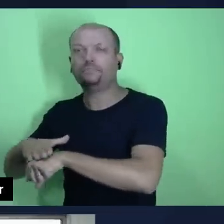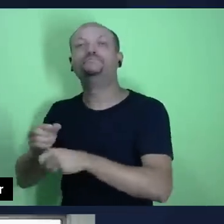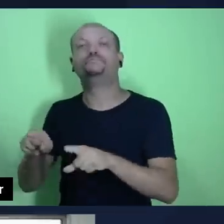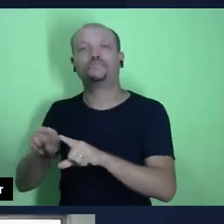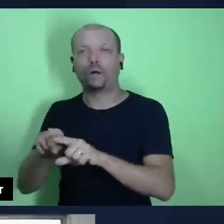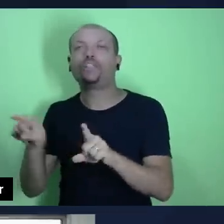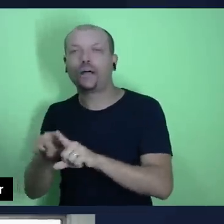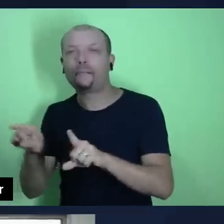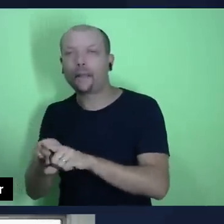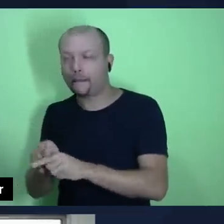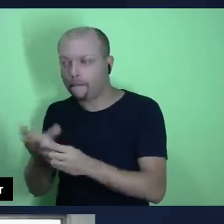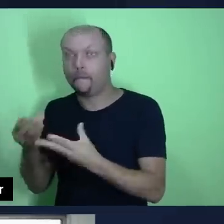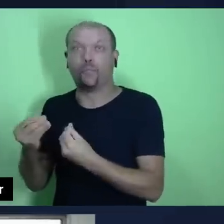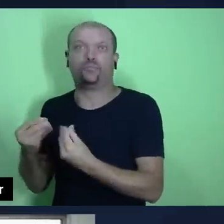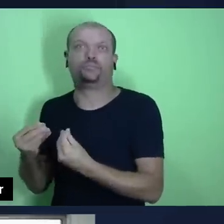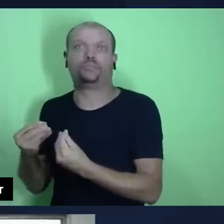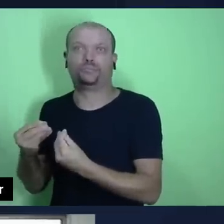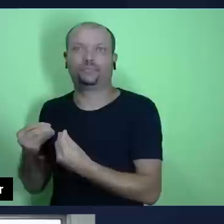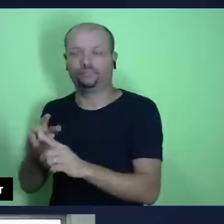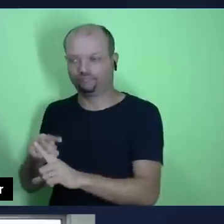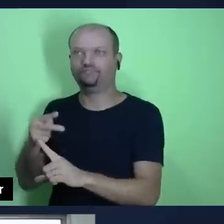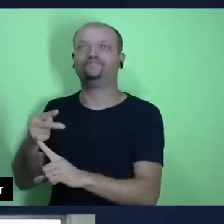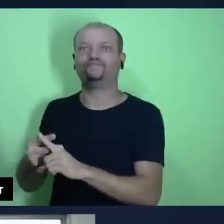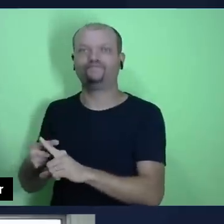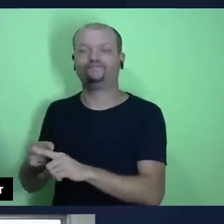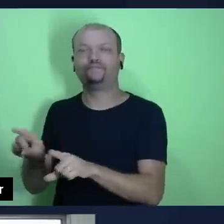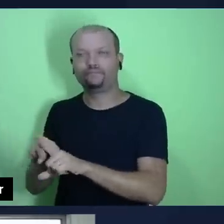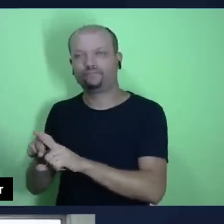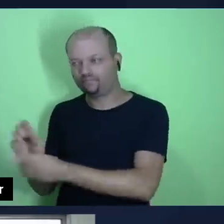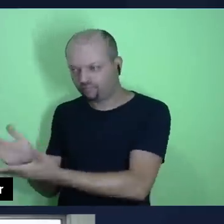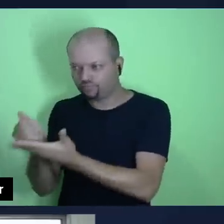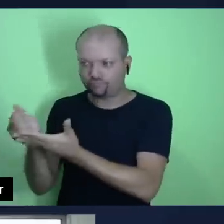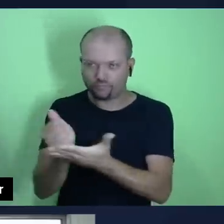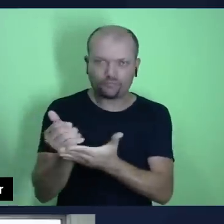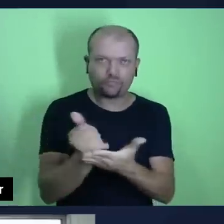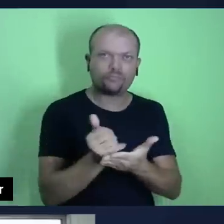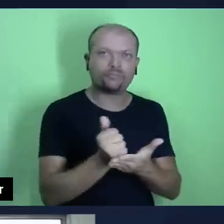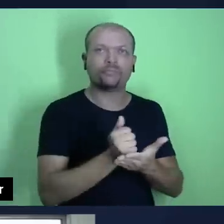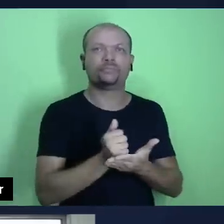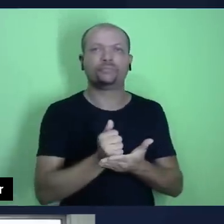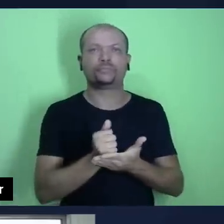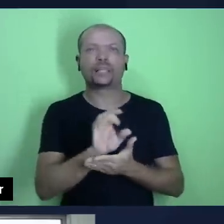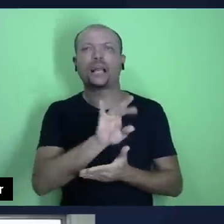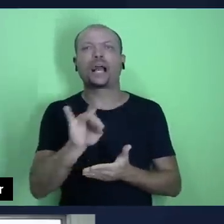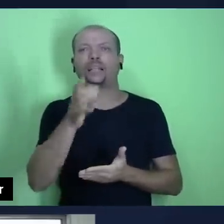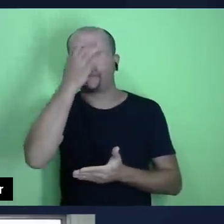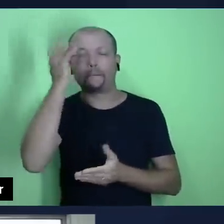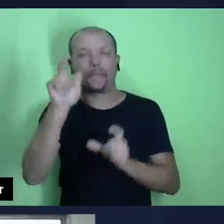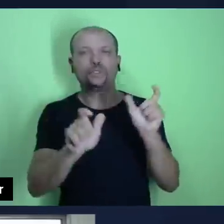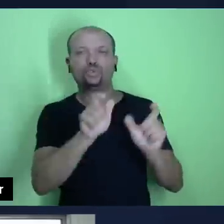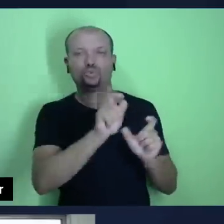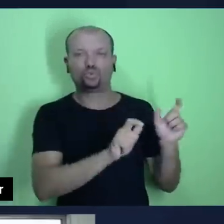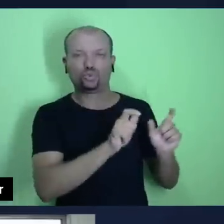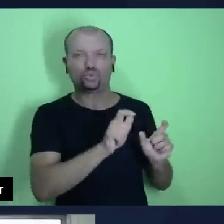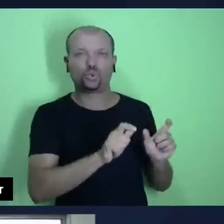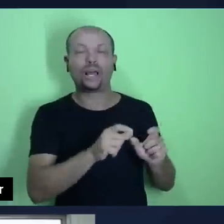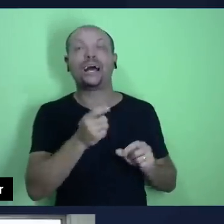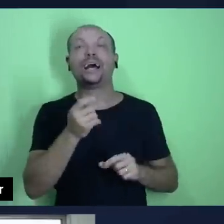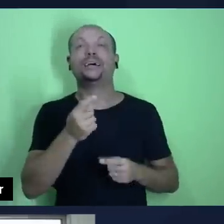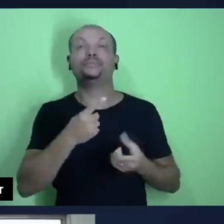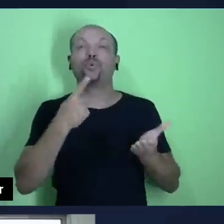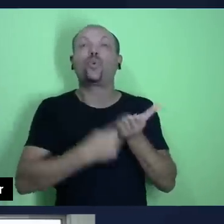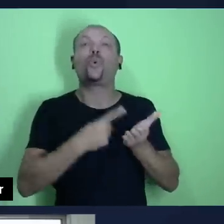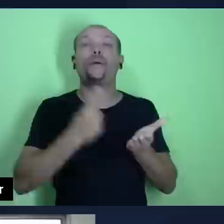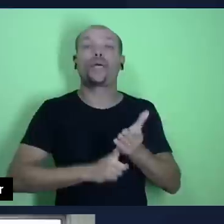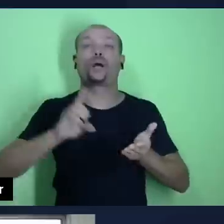versículo sete. Cada um contribua segundo tiver proposto no seu coração,